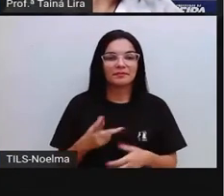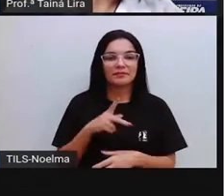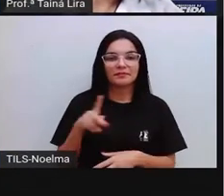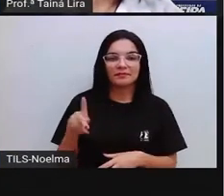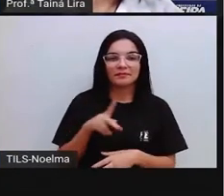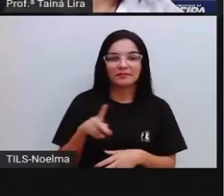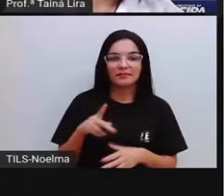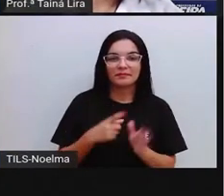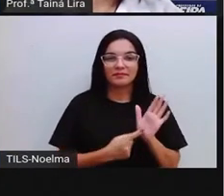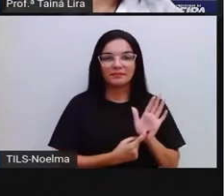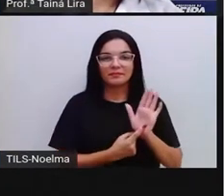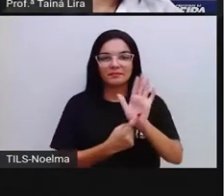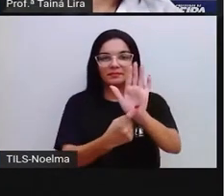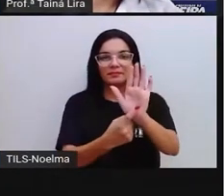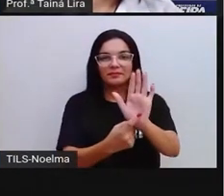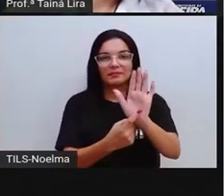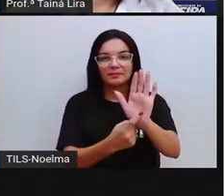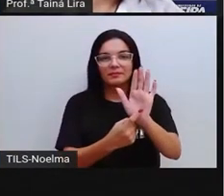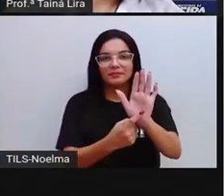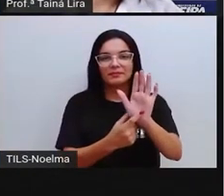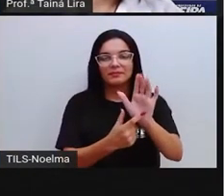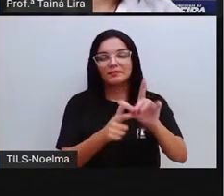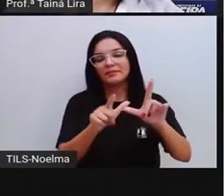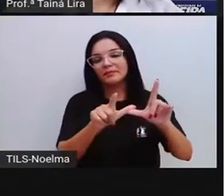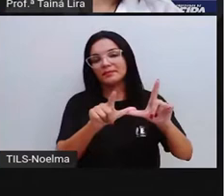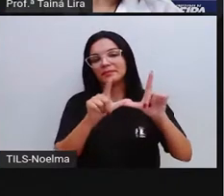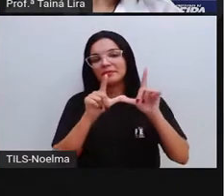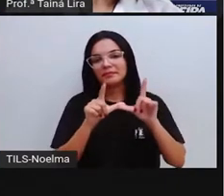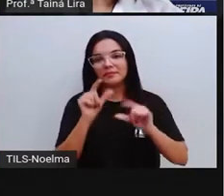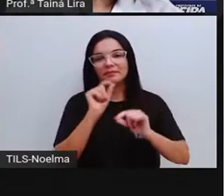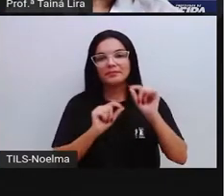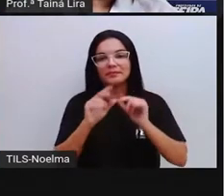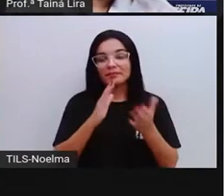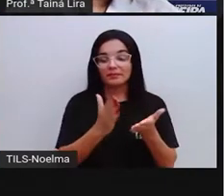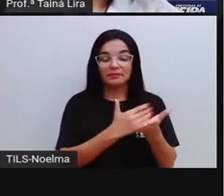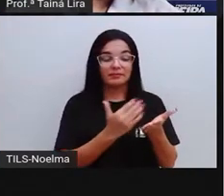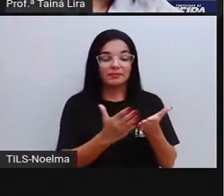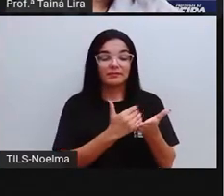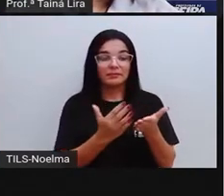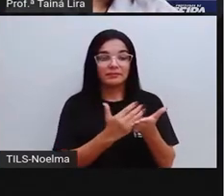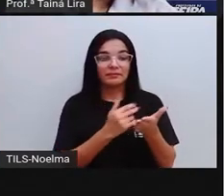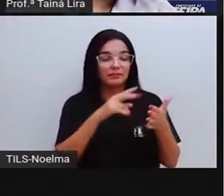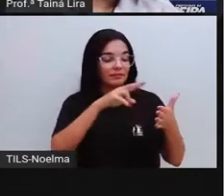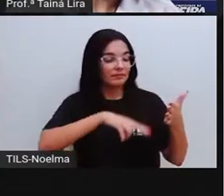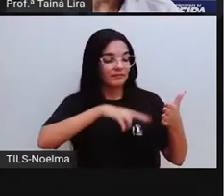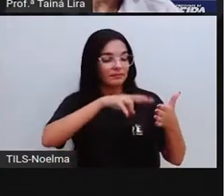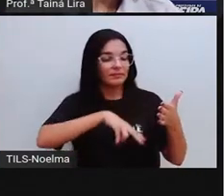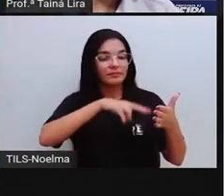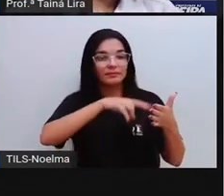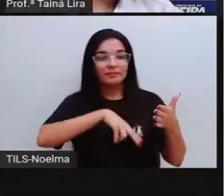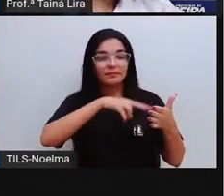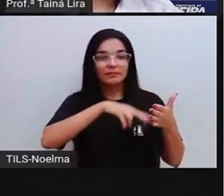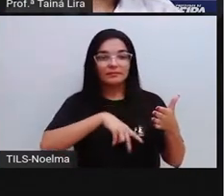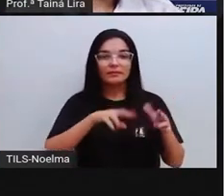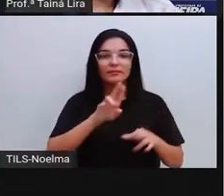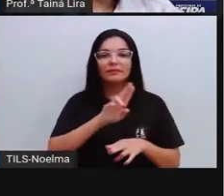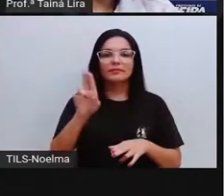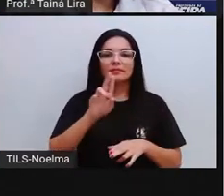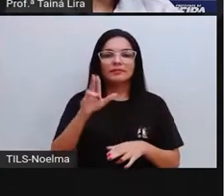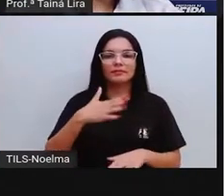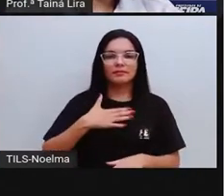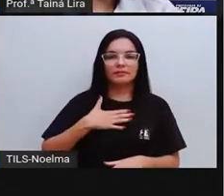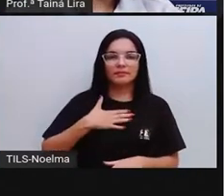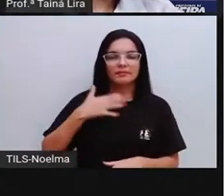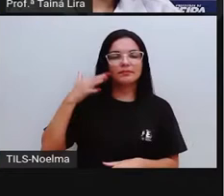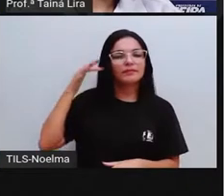vai compartilhar com vocês um livro para a gente fazer a leitura, né? O nome do livro é